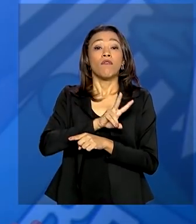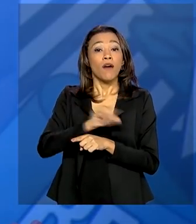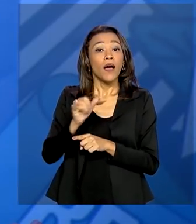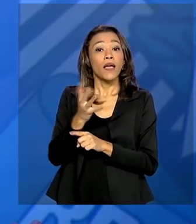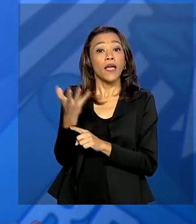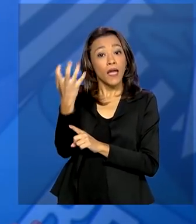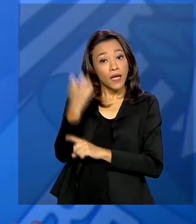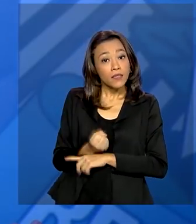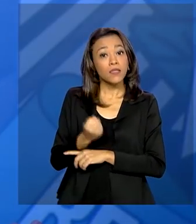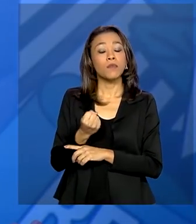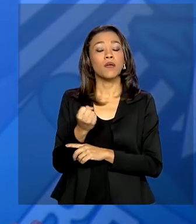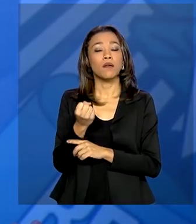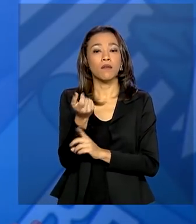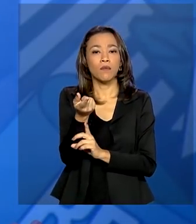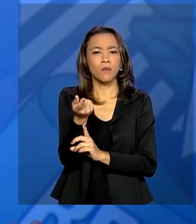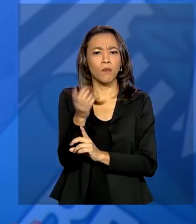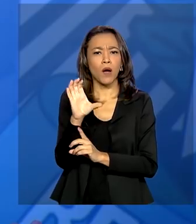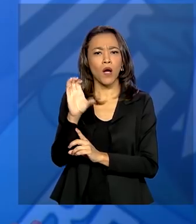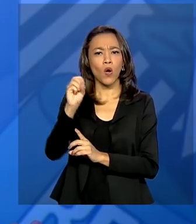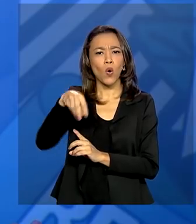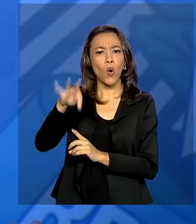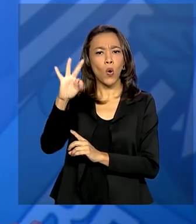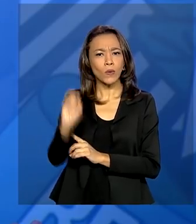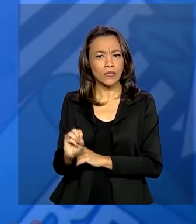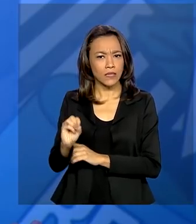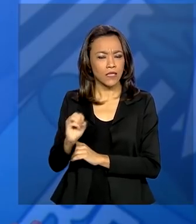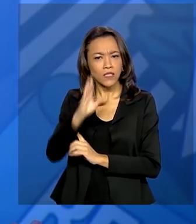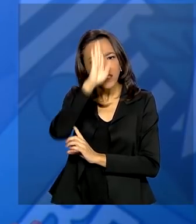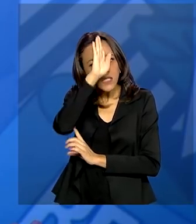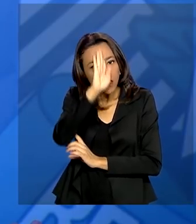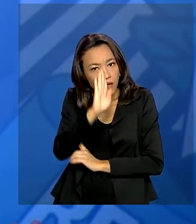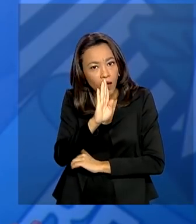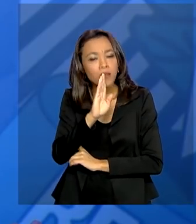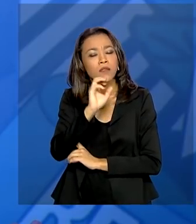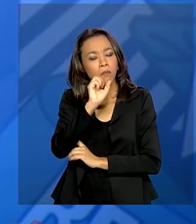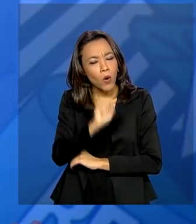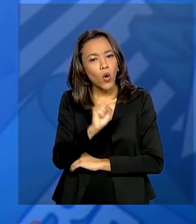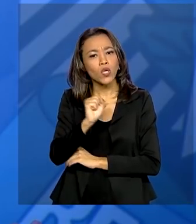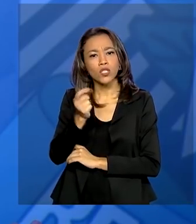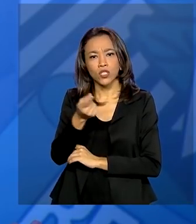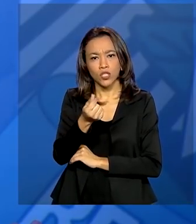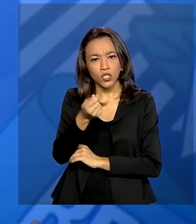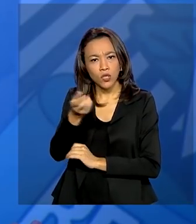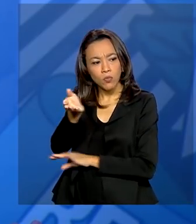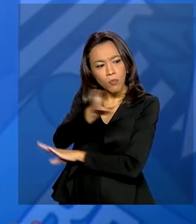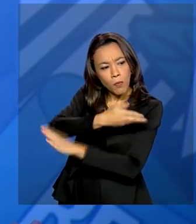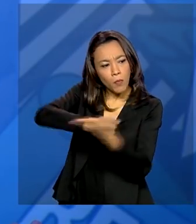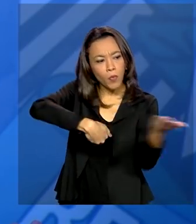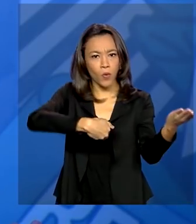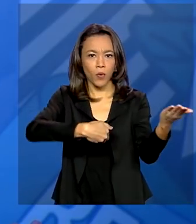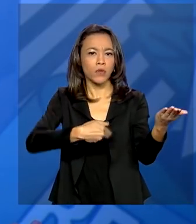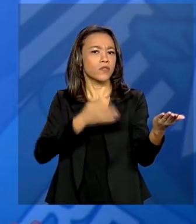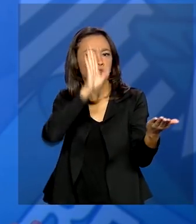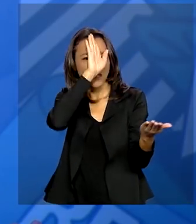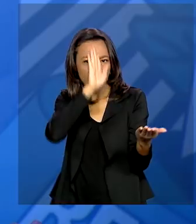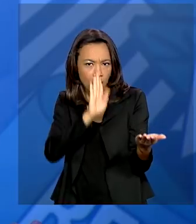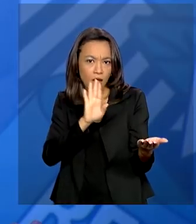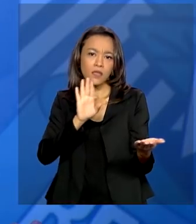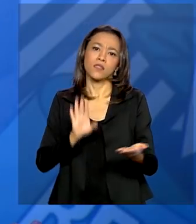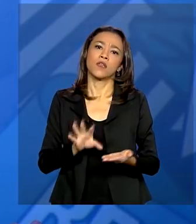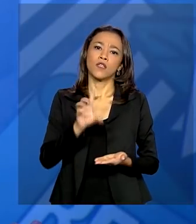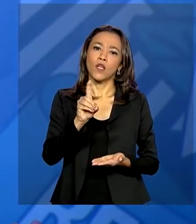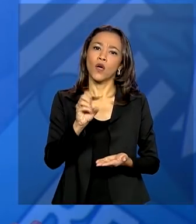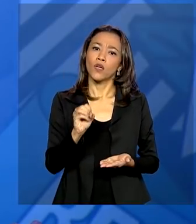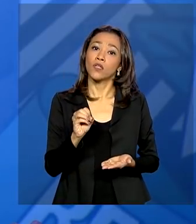digital de graça. Poderão fazer docs de graça. Poderão fazer pagamentos